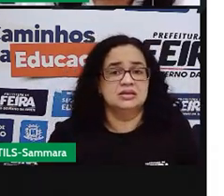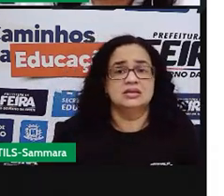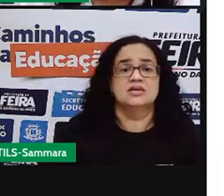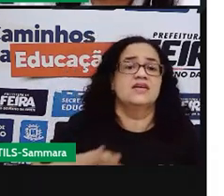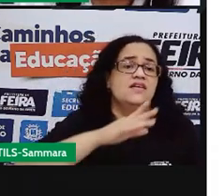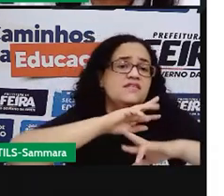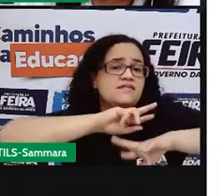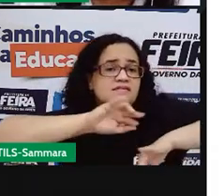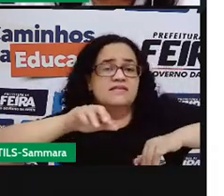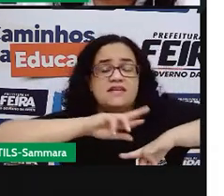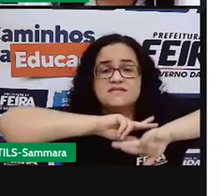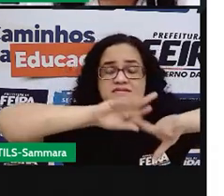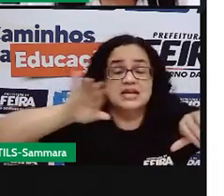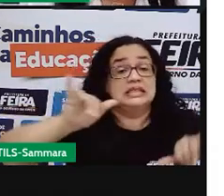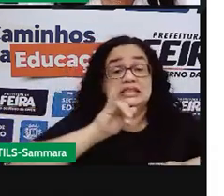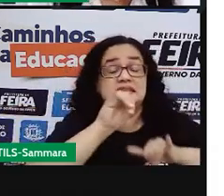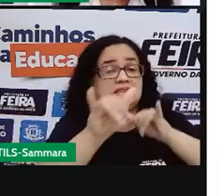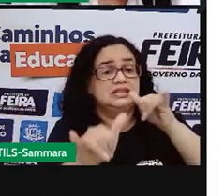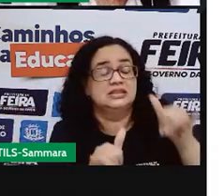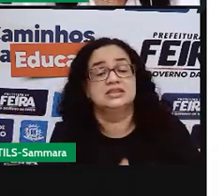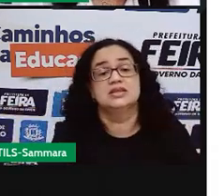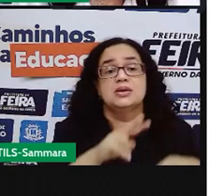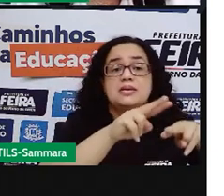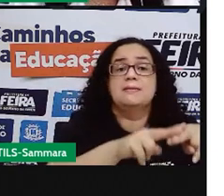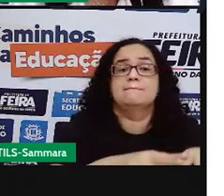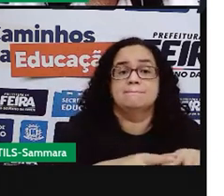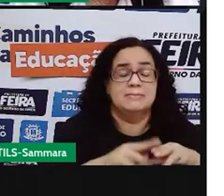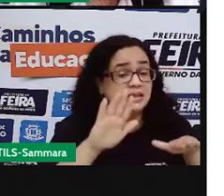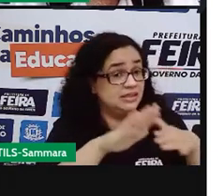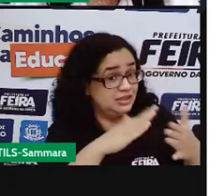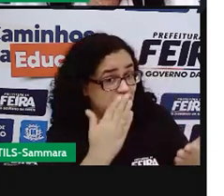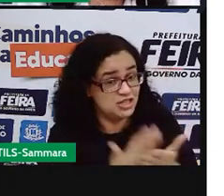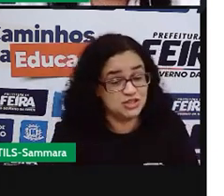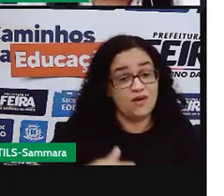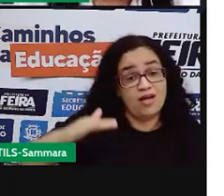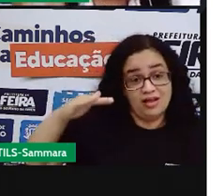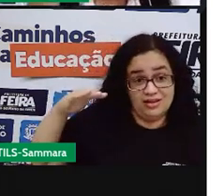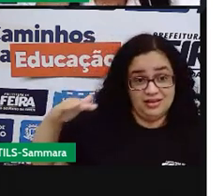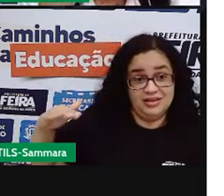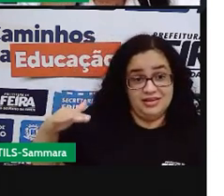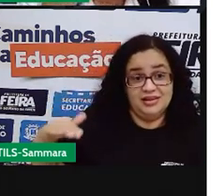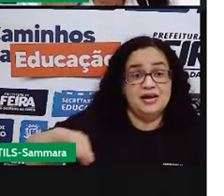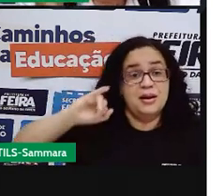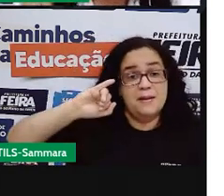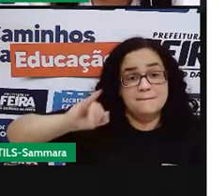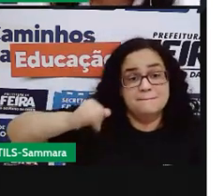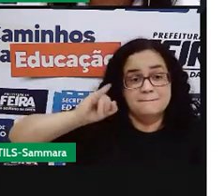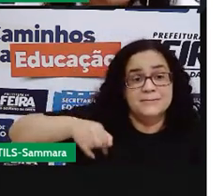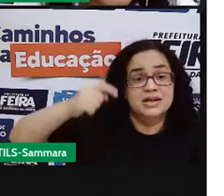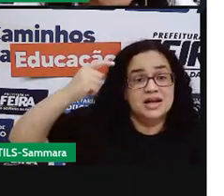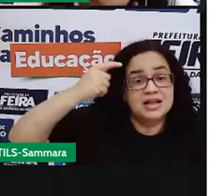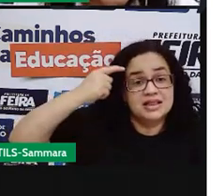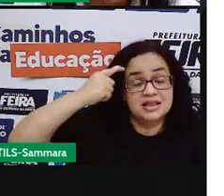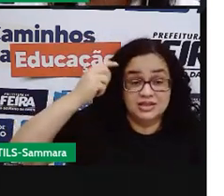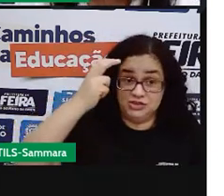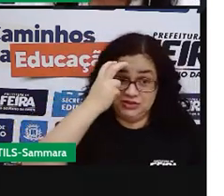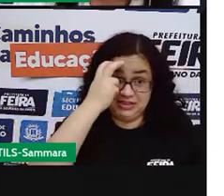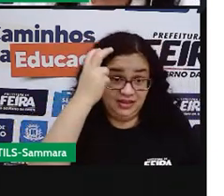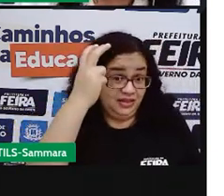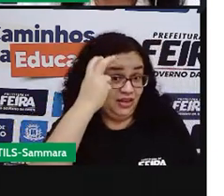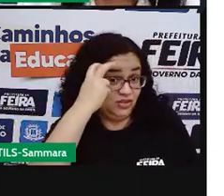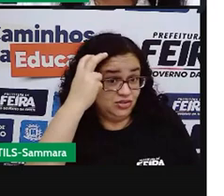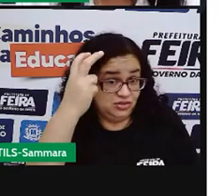muitas informações. por isso que a gente entra na escola pequenininho, para aproveitar toda a nossa inteligência.